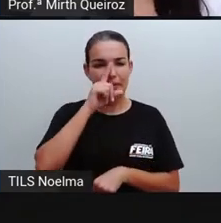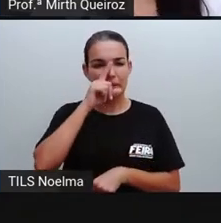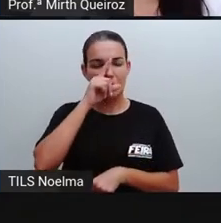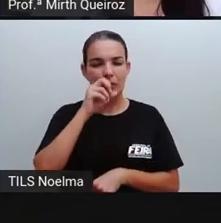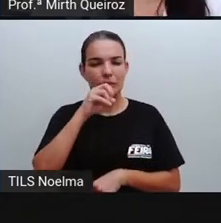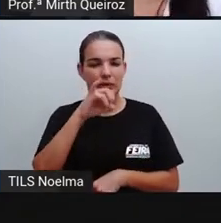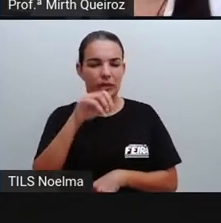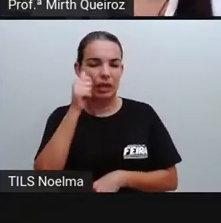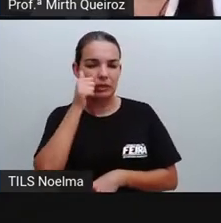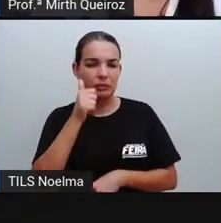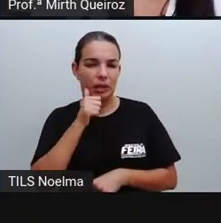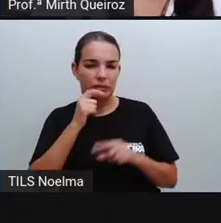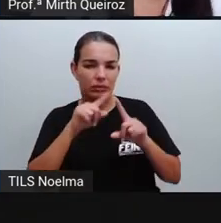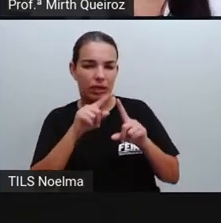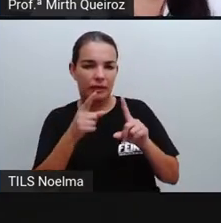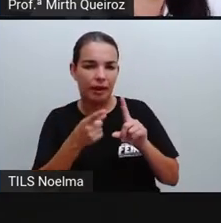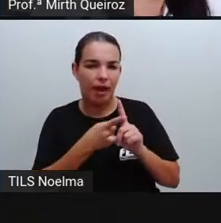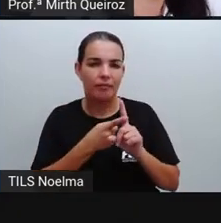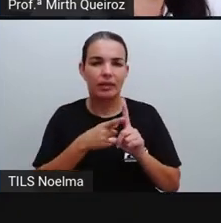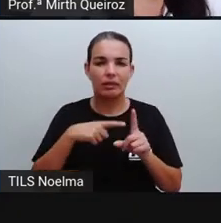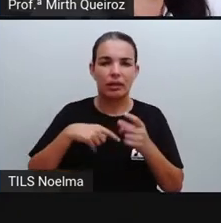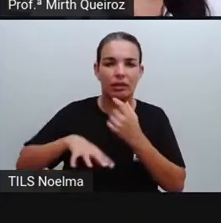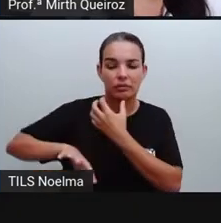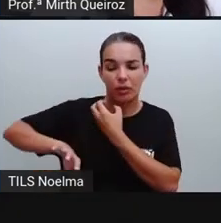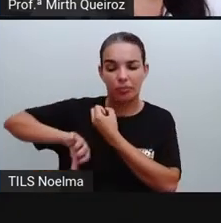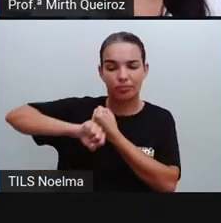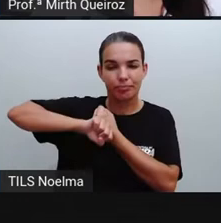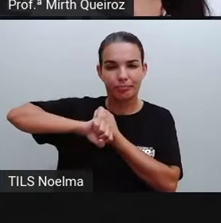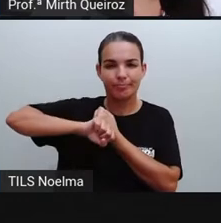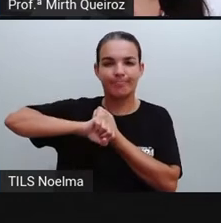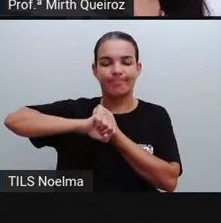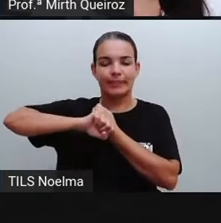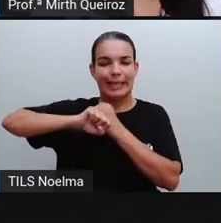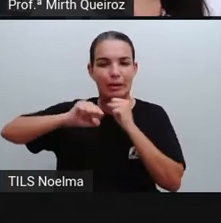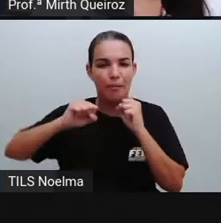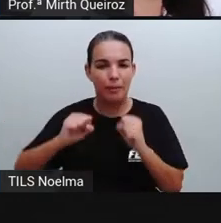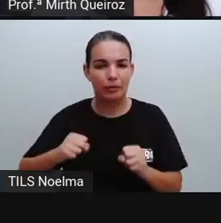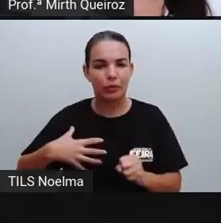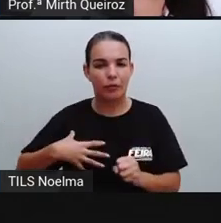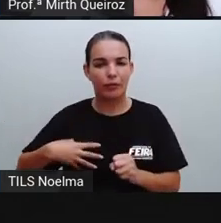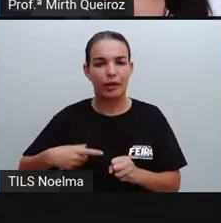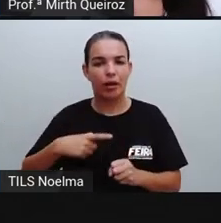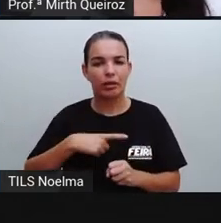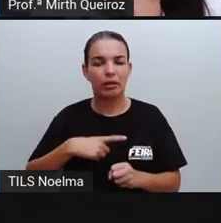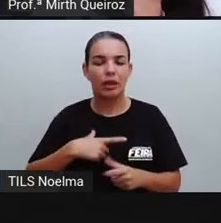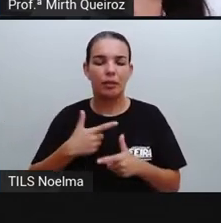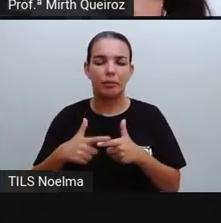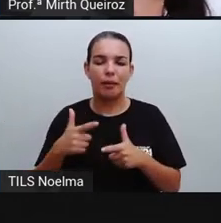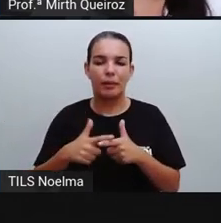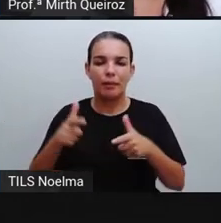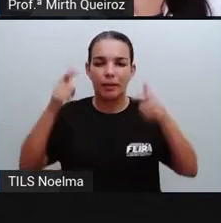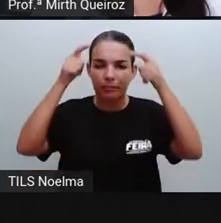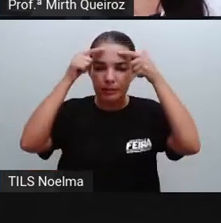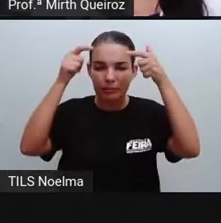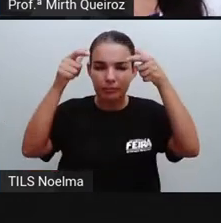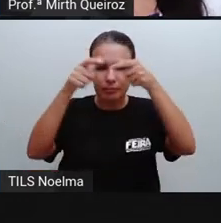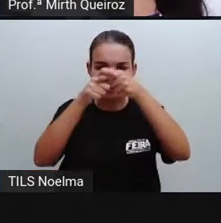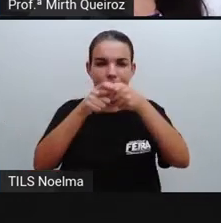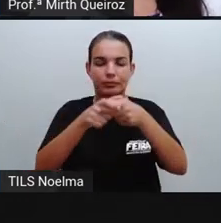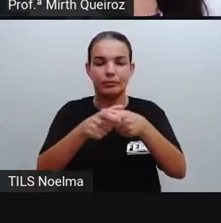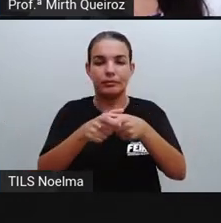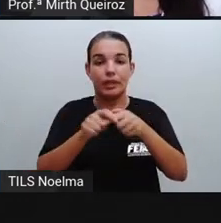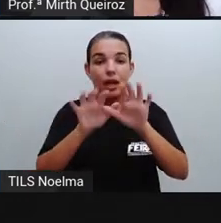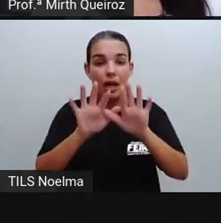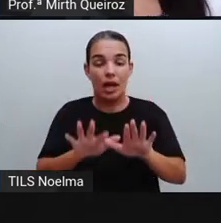caso das mulheres, né? Se contaminados durante a gestação, um filho com a microcefalia. E quais os